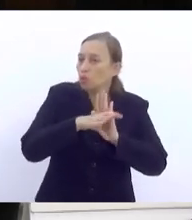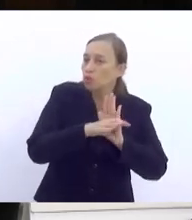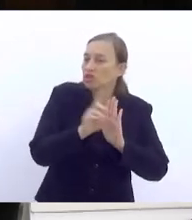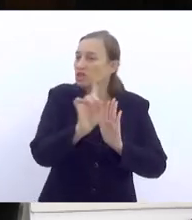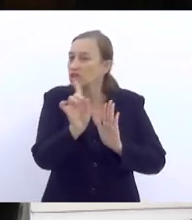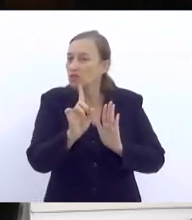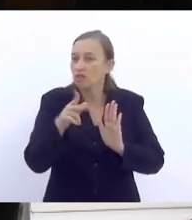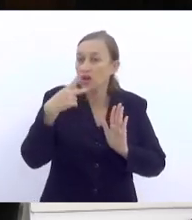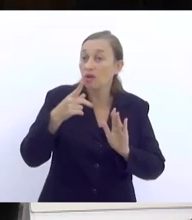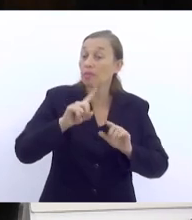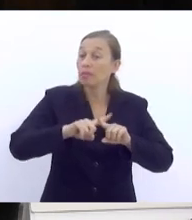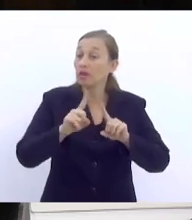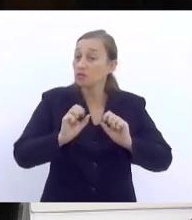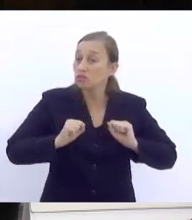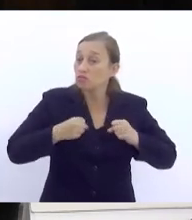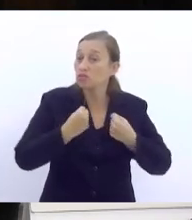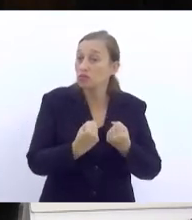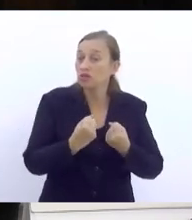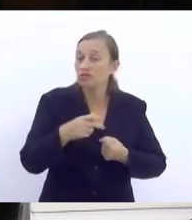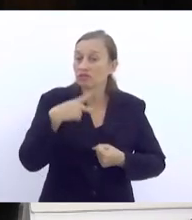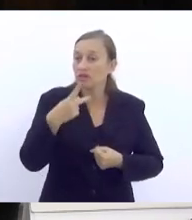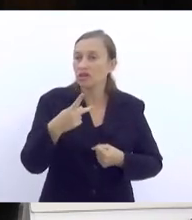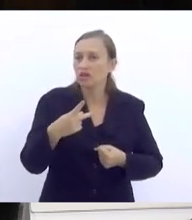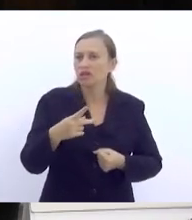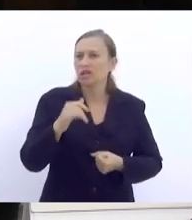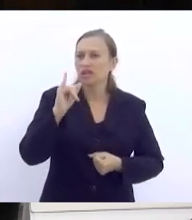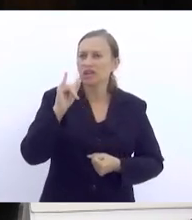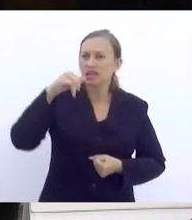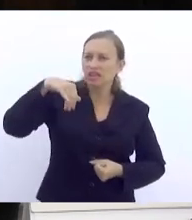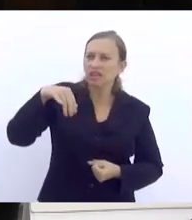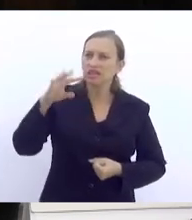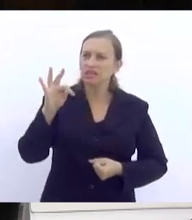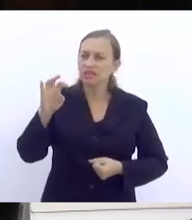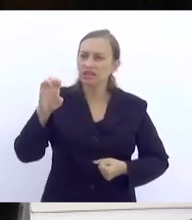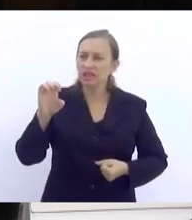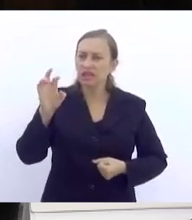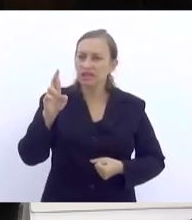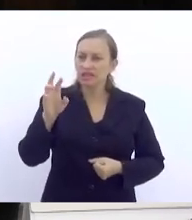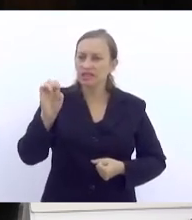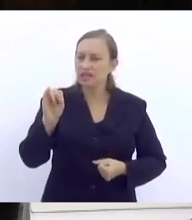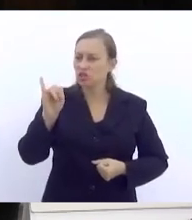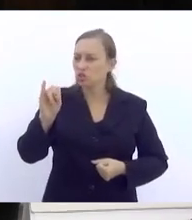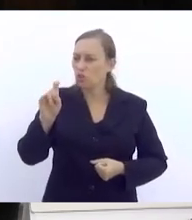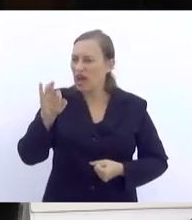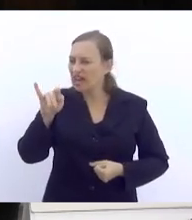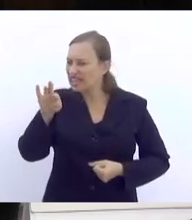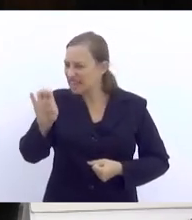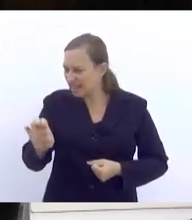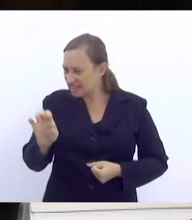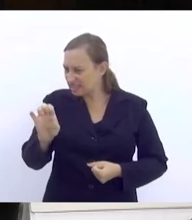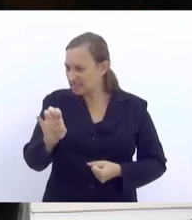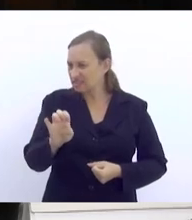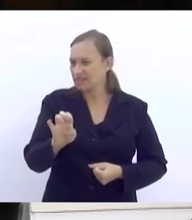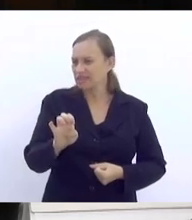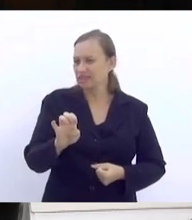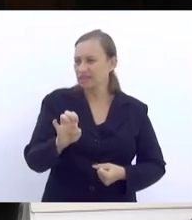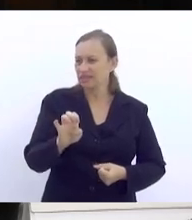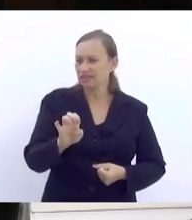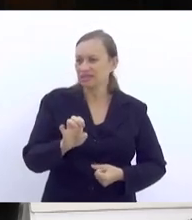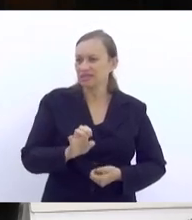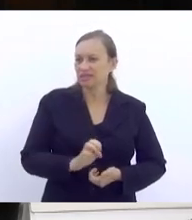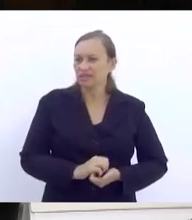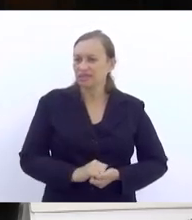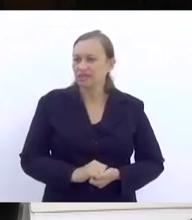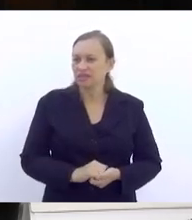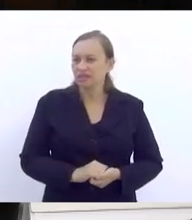falou aqui, mas eu vou reforçar, que é a interseccionalidade. Então, a interseccionalidade é